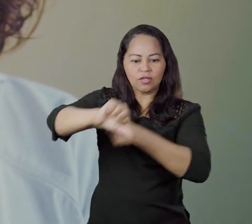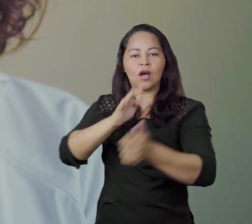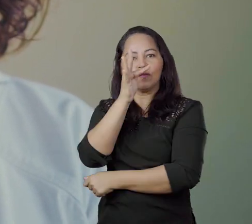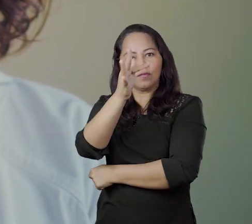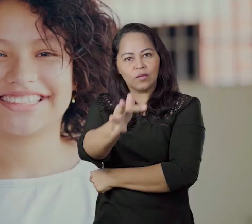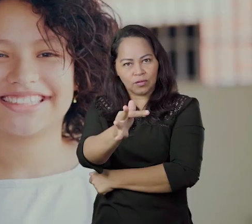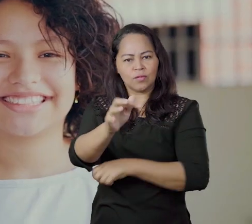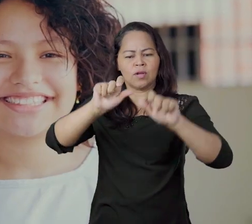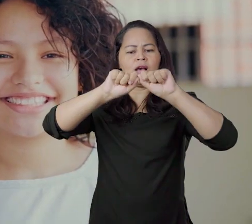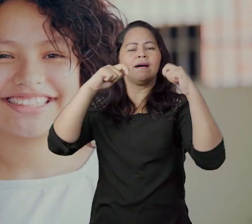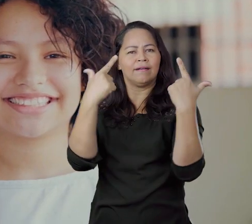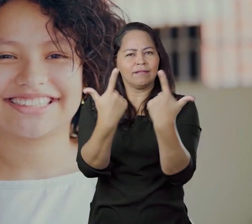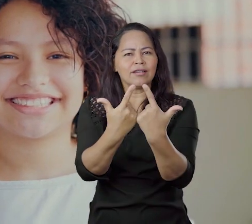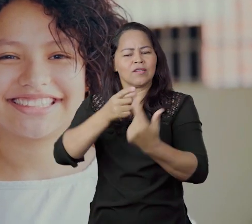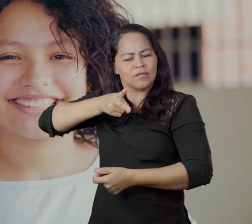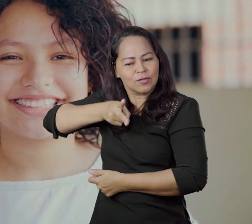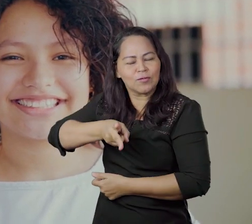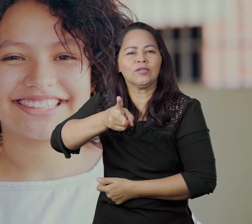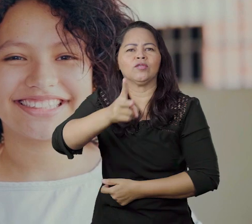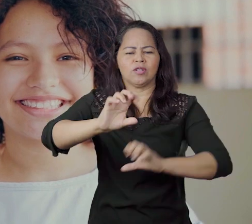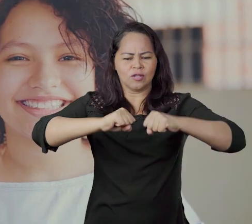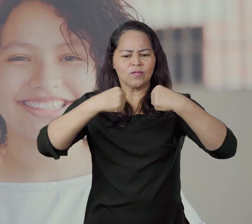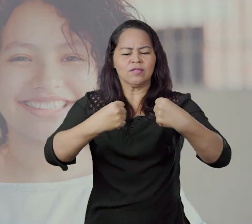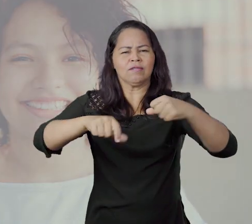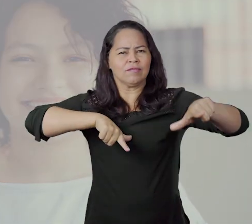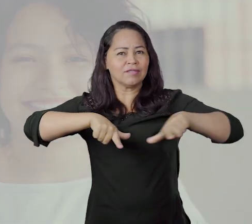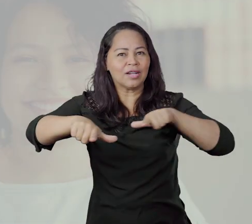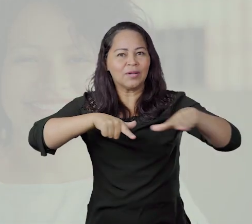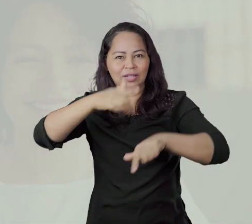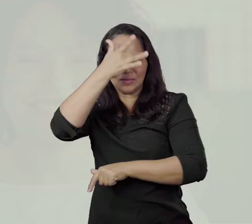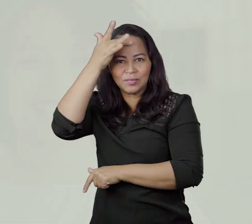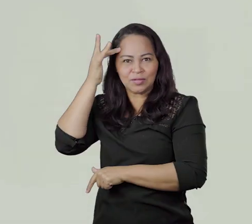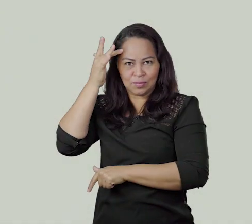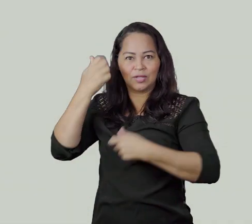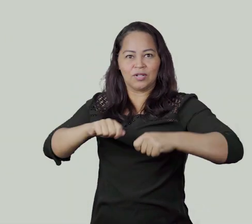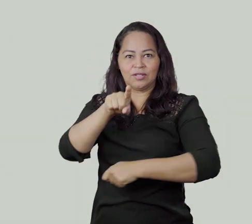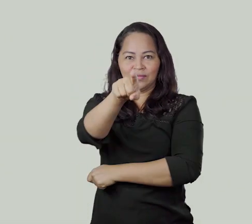mudar o futuro, a Aleac, vai continuar trabalhando por quem mais precisa, você.